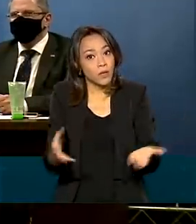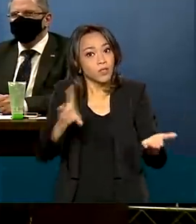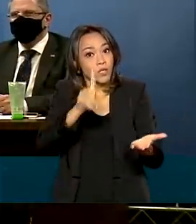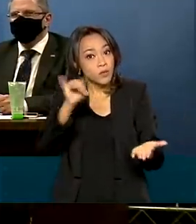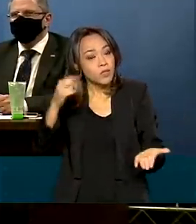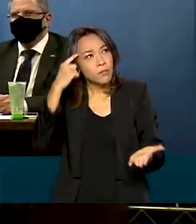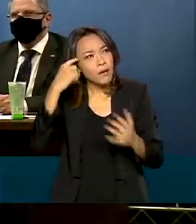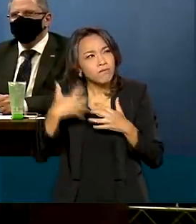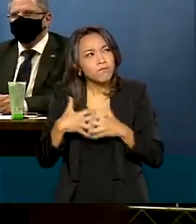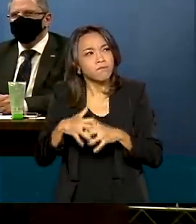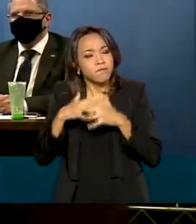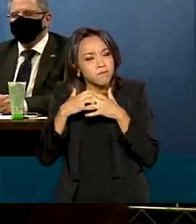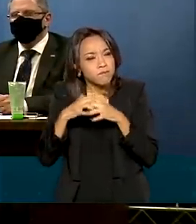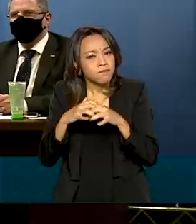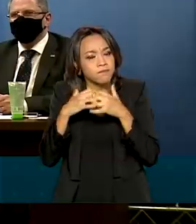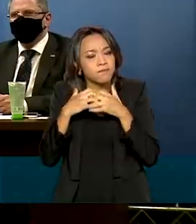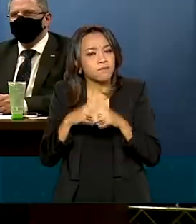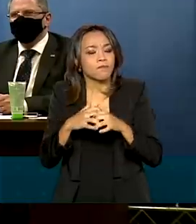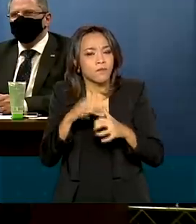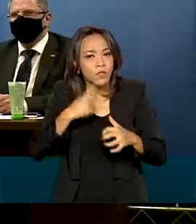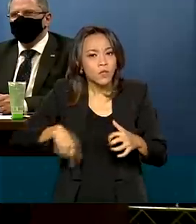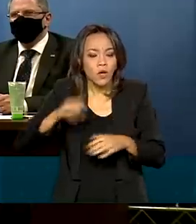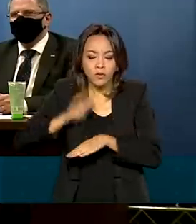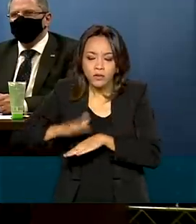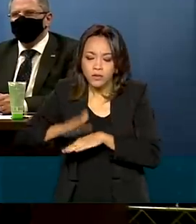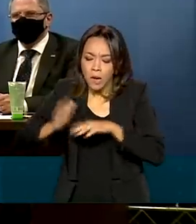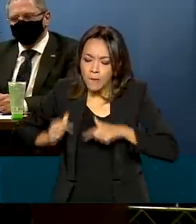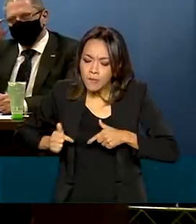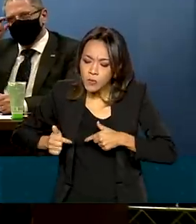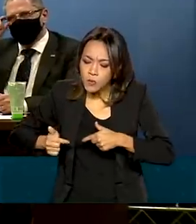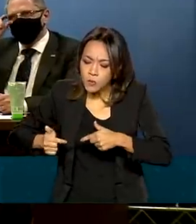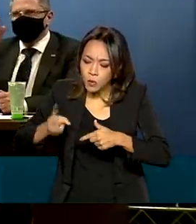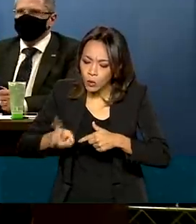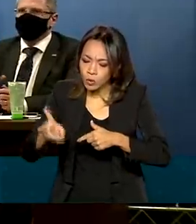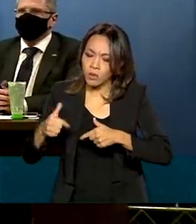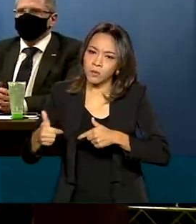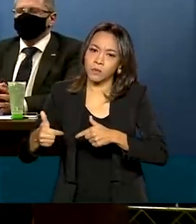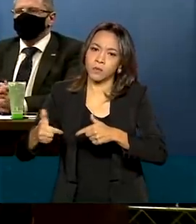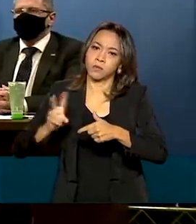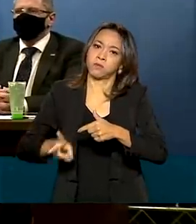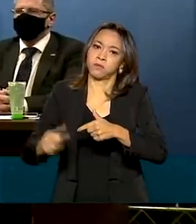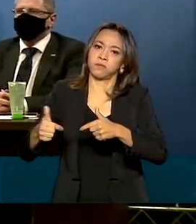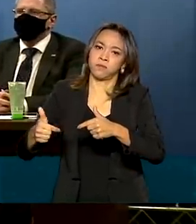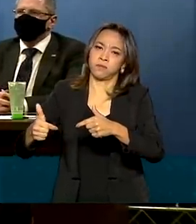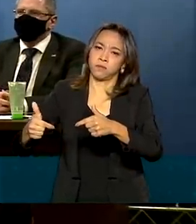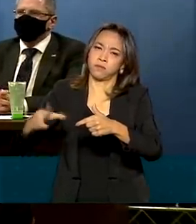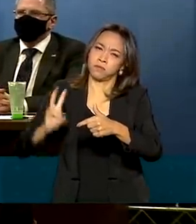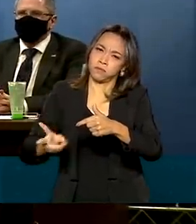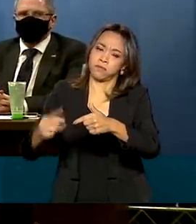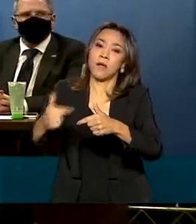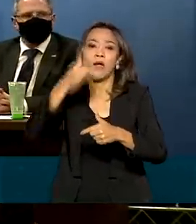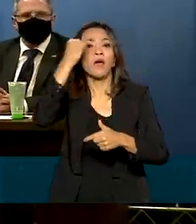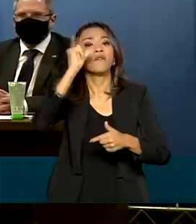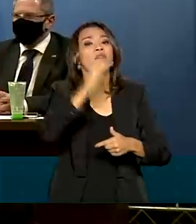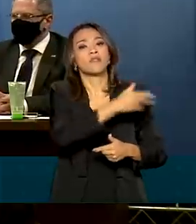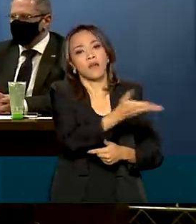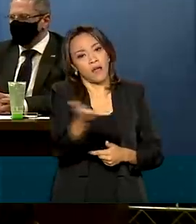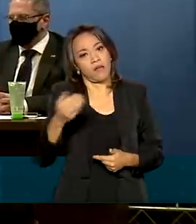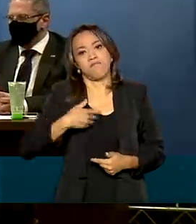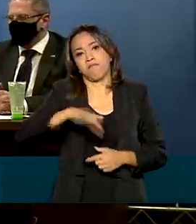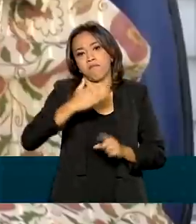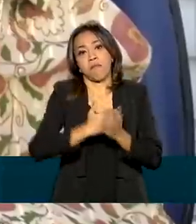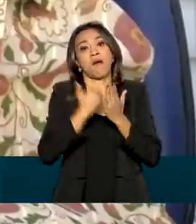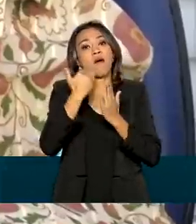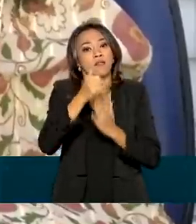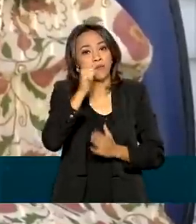refletirmos que as nossas ações têm que ser perenes e intensificadas para evitar que mais mulheres morram em